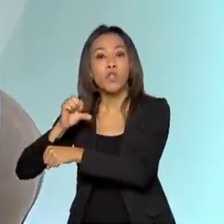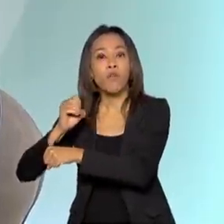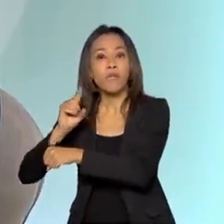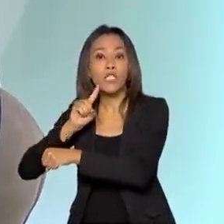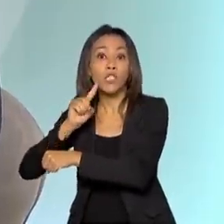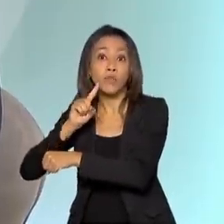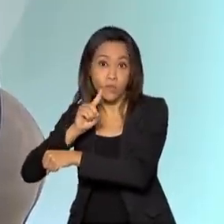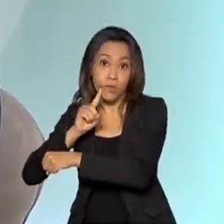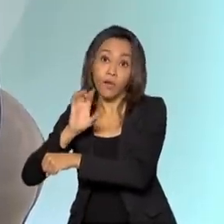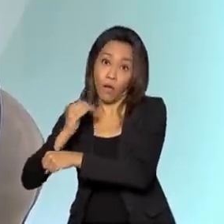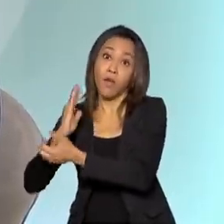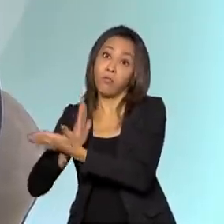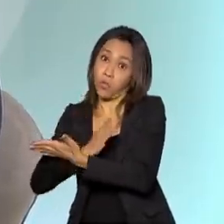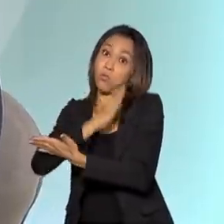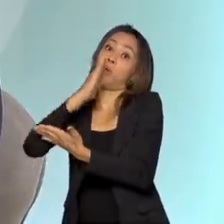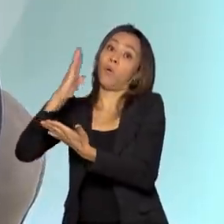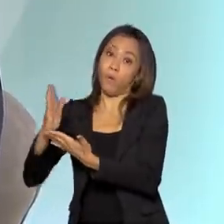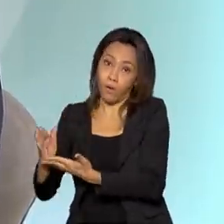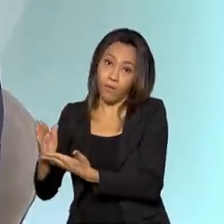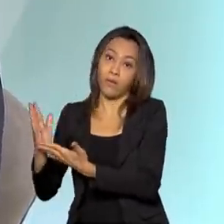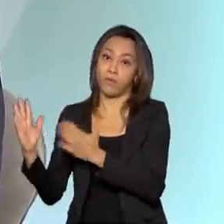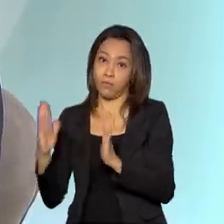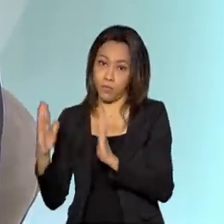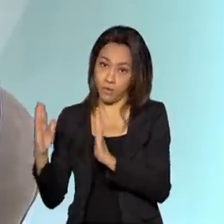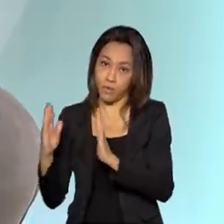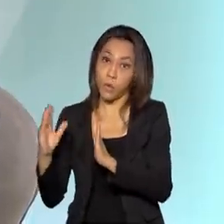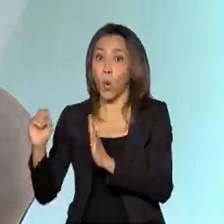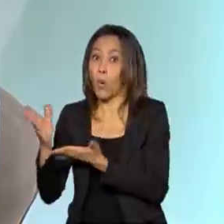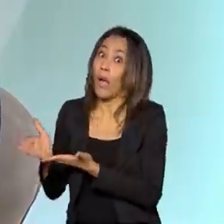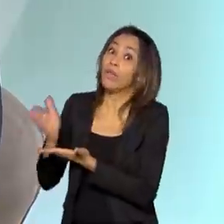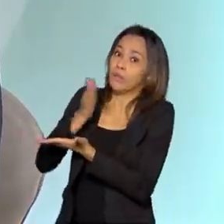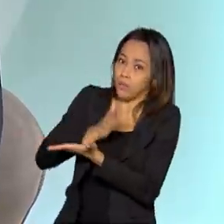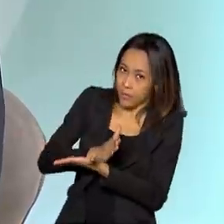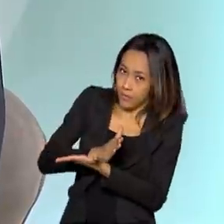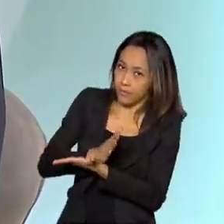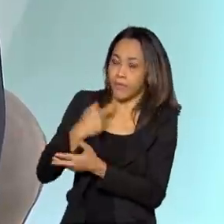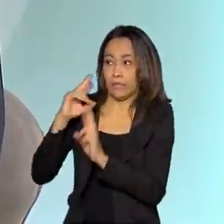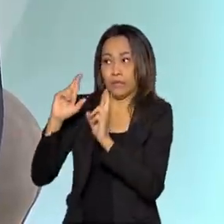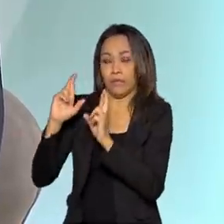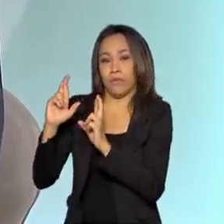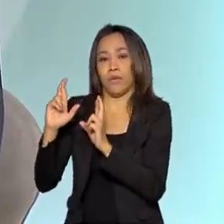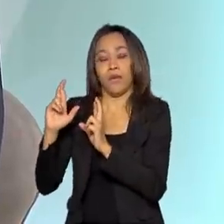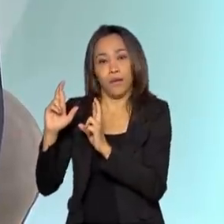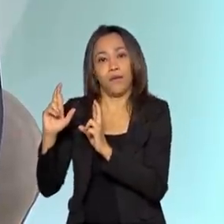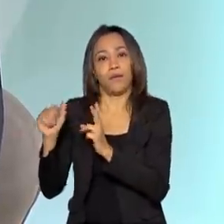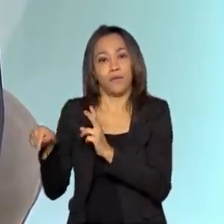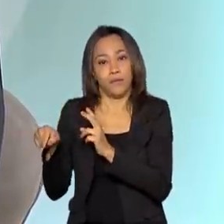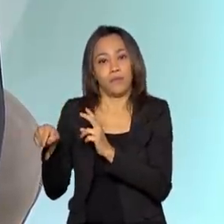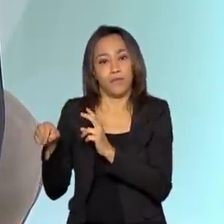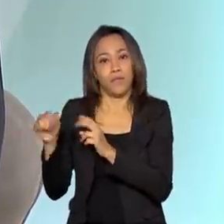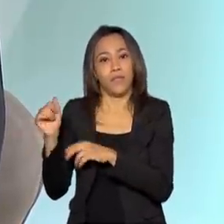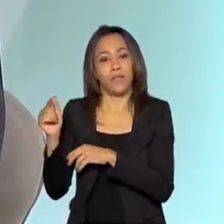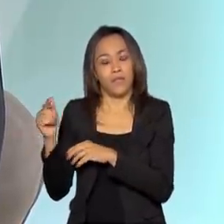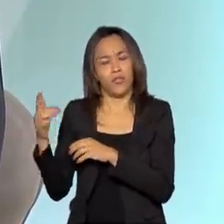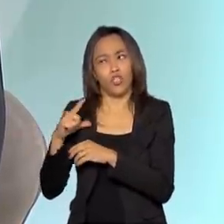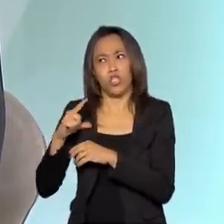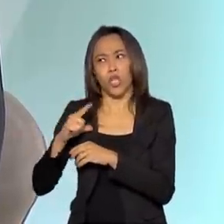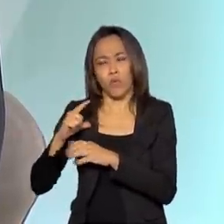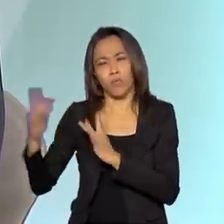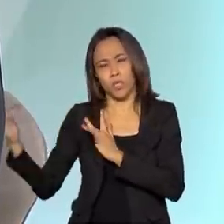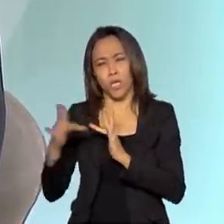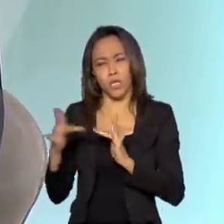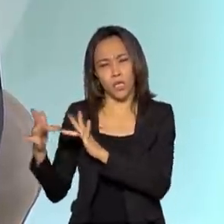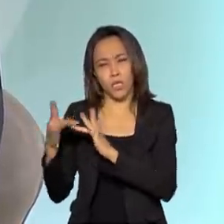lógico que esse prazo pode ser prorrogado ou pode ser antecipado. A gente espera que estamos tendo uma interação muito